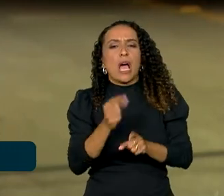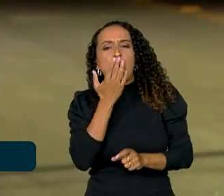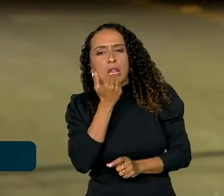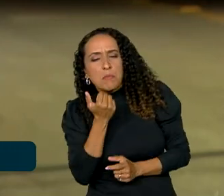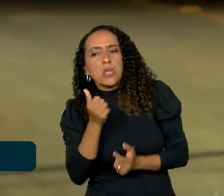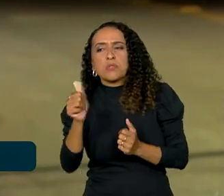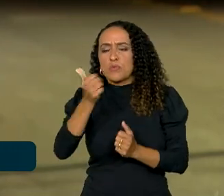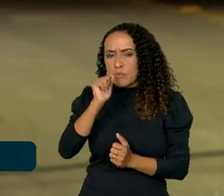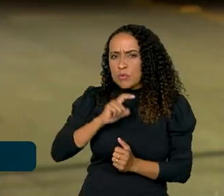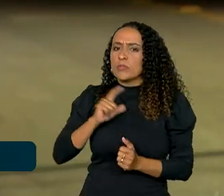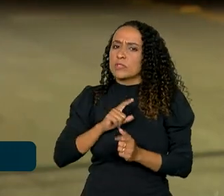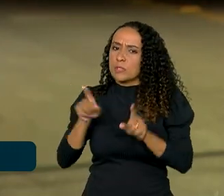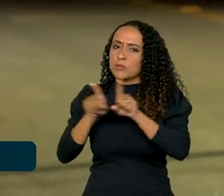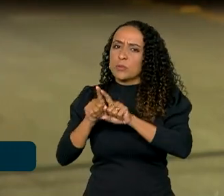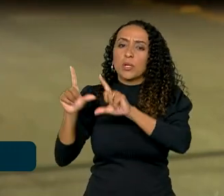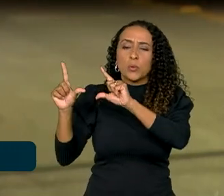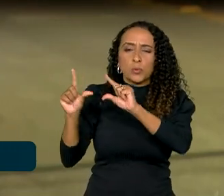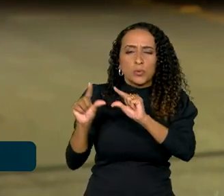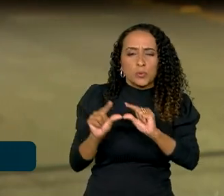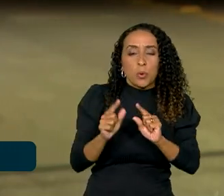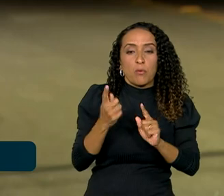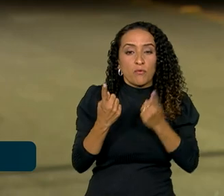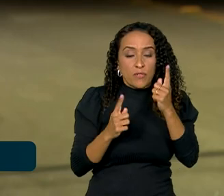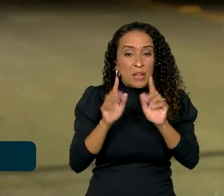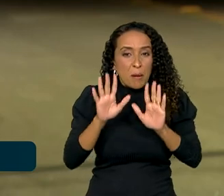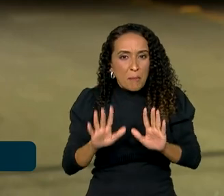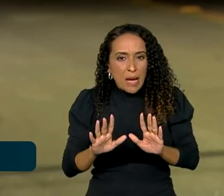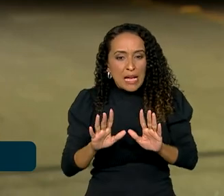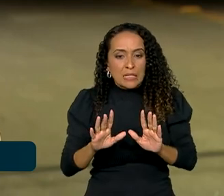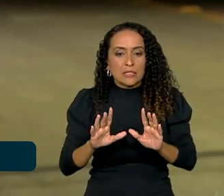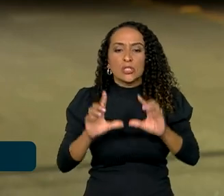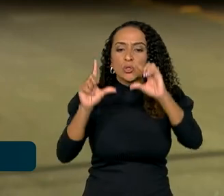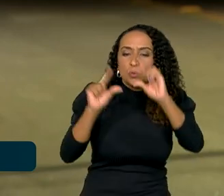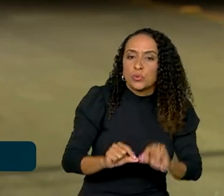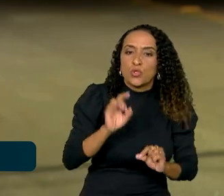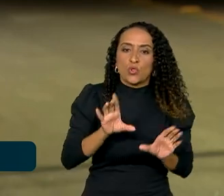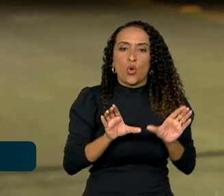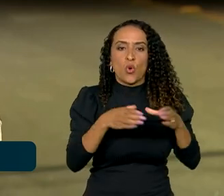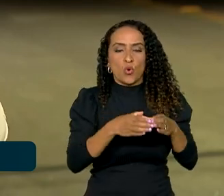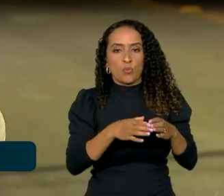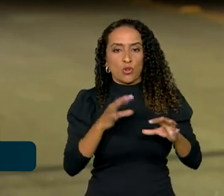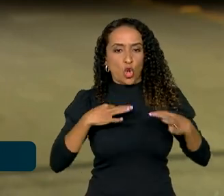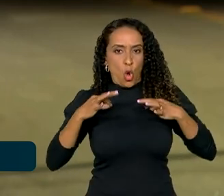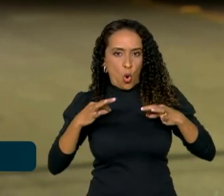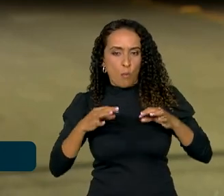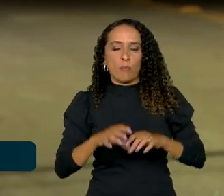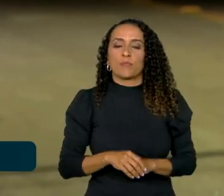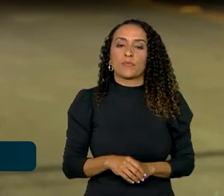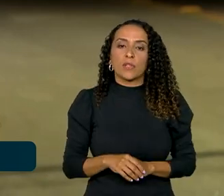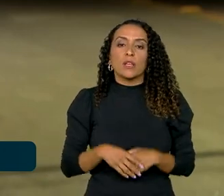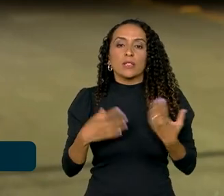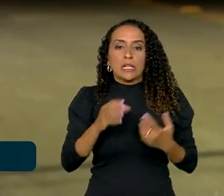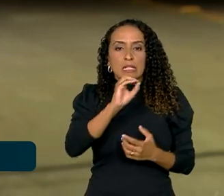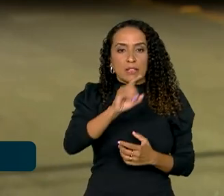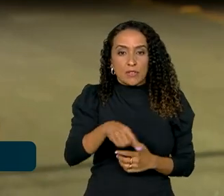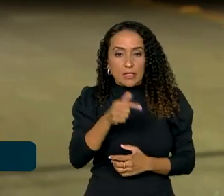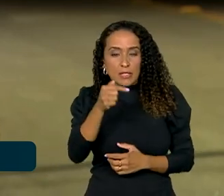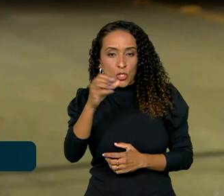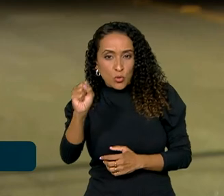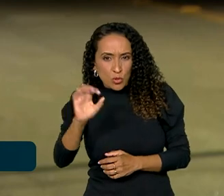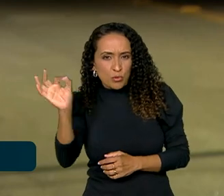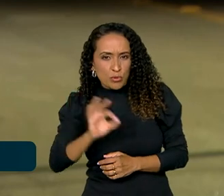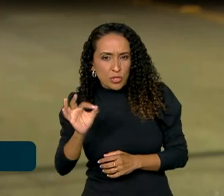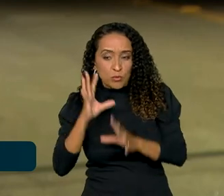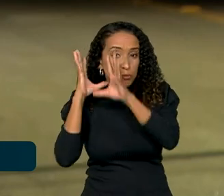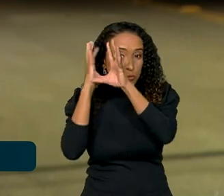bebidas tiveram uma desaceleração em fevereiro. Agora, deflação mesmo, só o grupo vestuário. Esse índice, 0,78%,